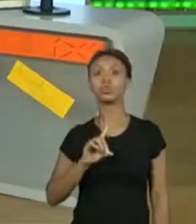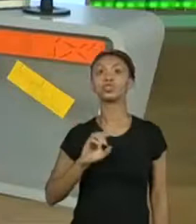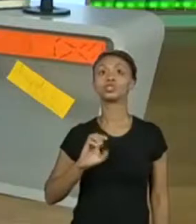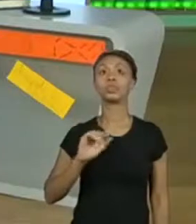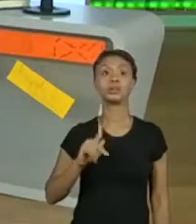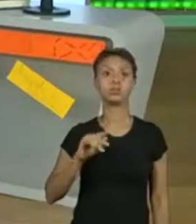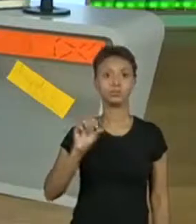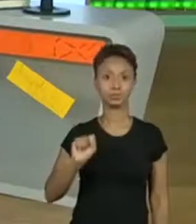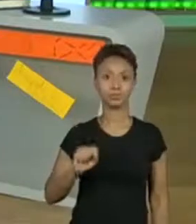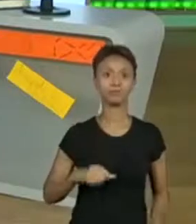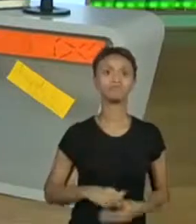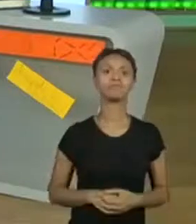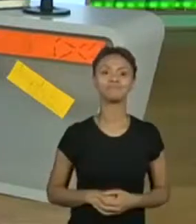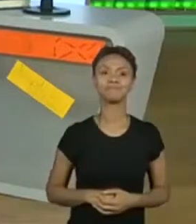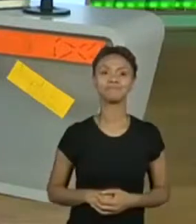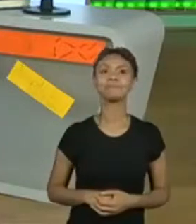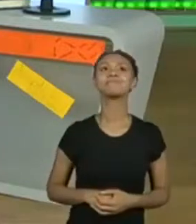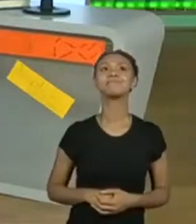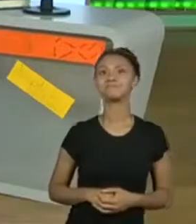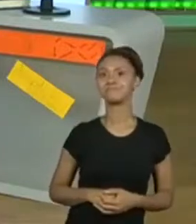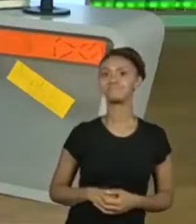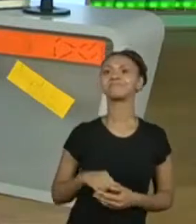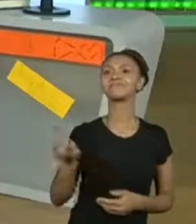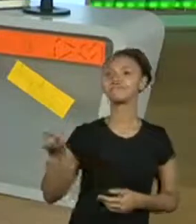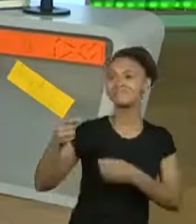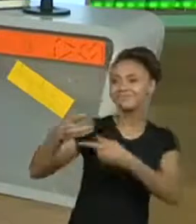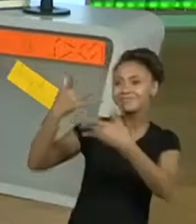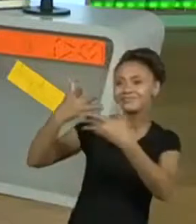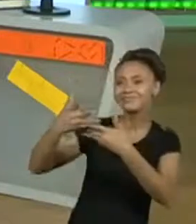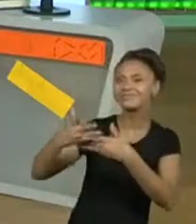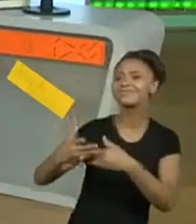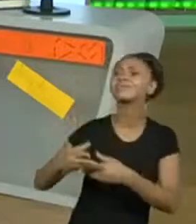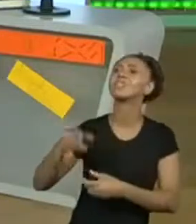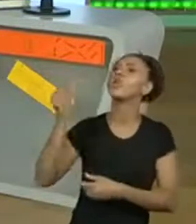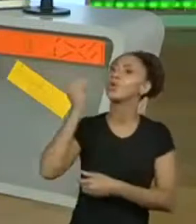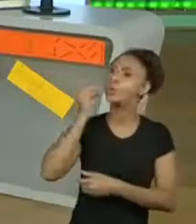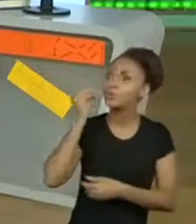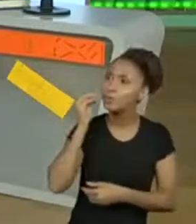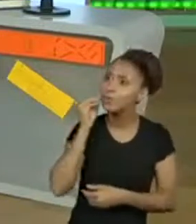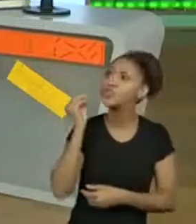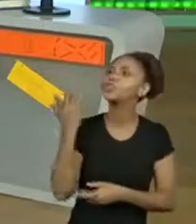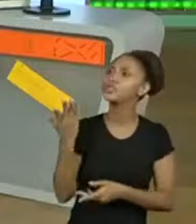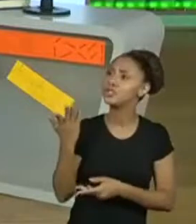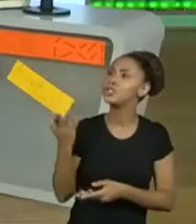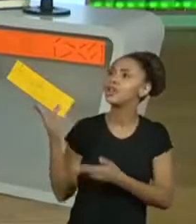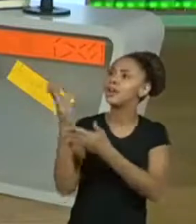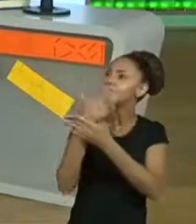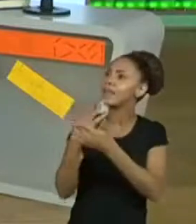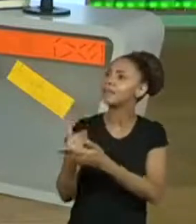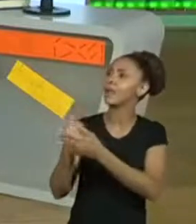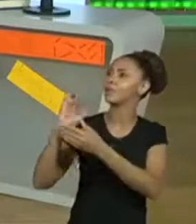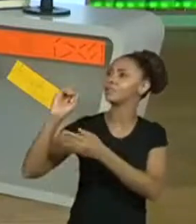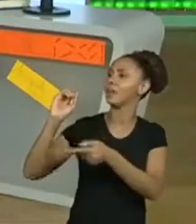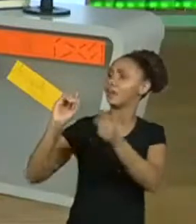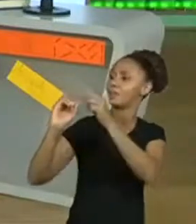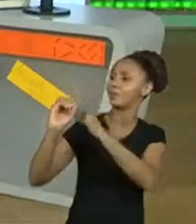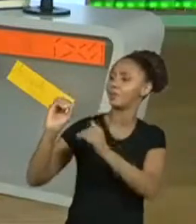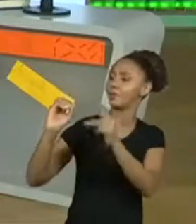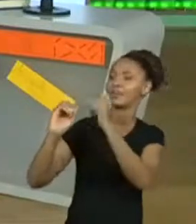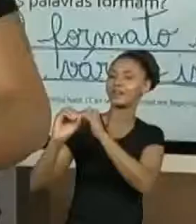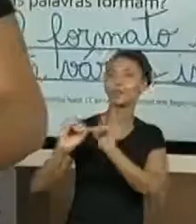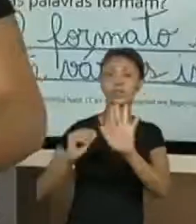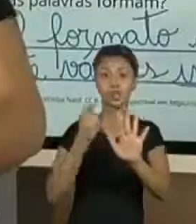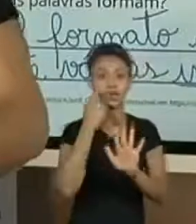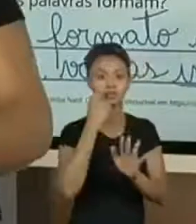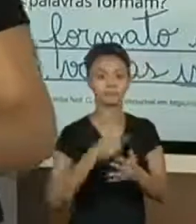E o pessoal está colocando aqui, olha, jamais poderia ser... O desenho podia ser representado por zero. Mas vamos lá. Um detalhinho para vocês.